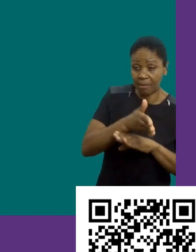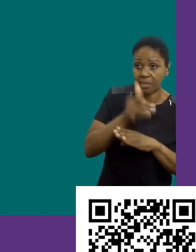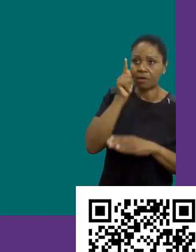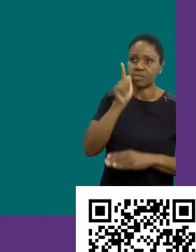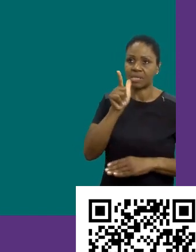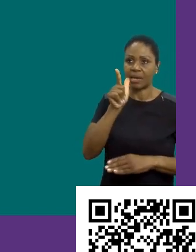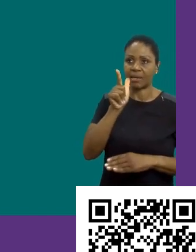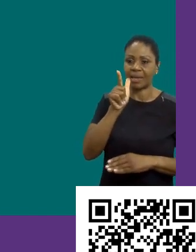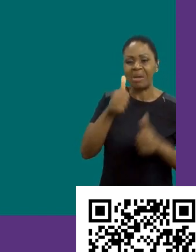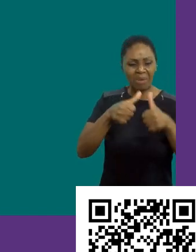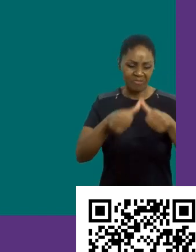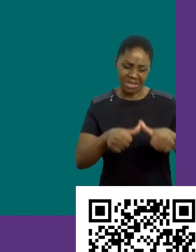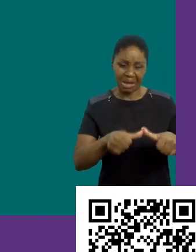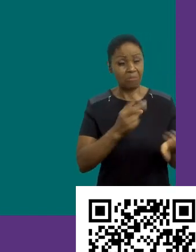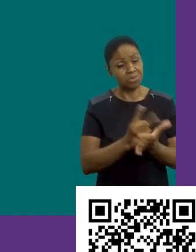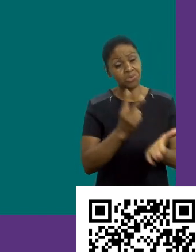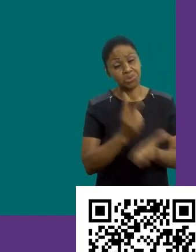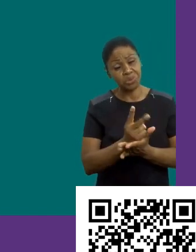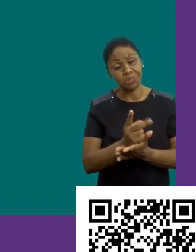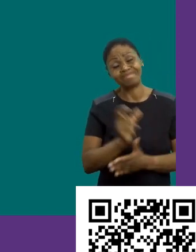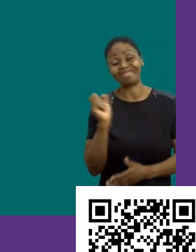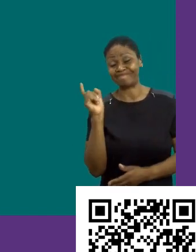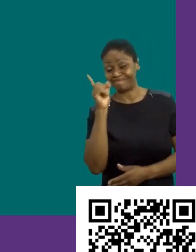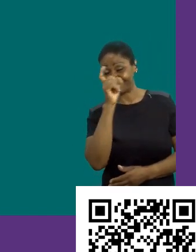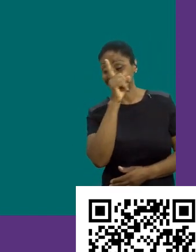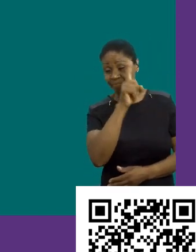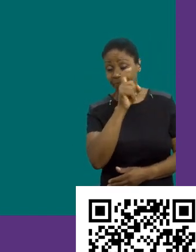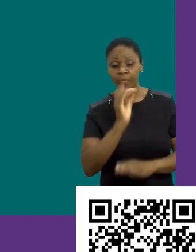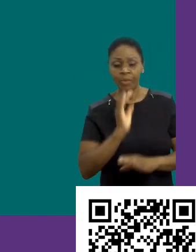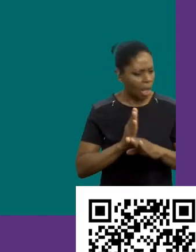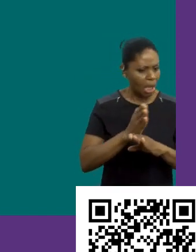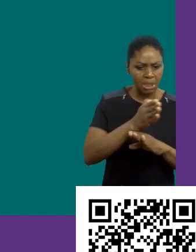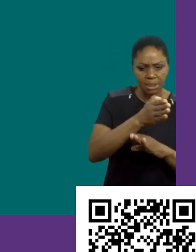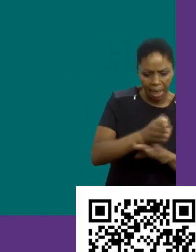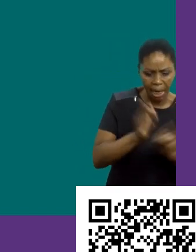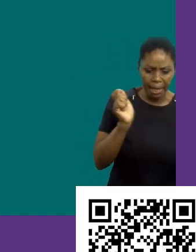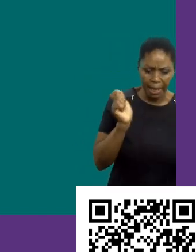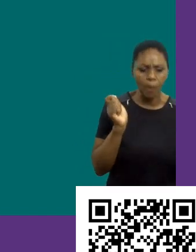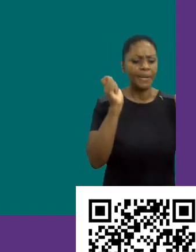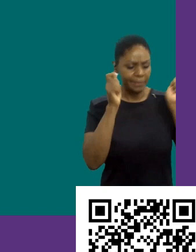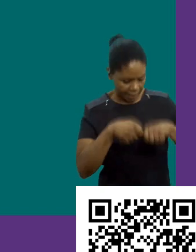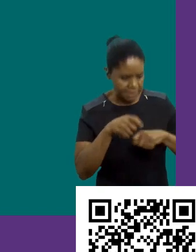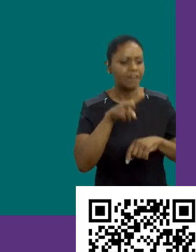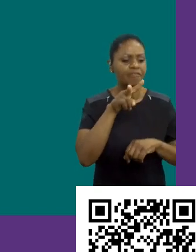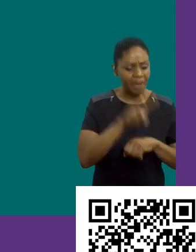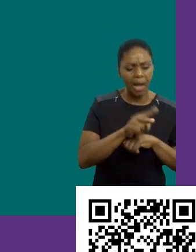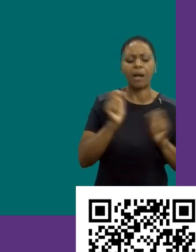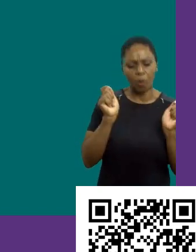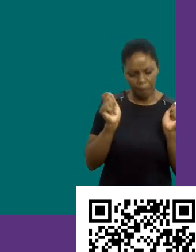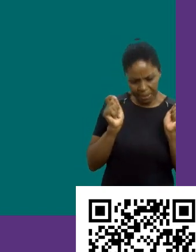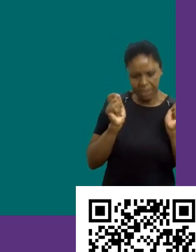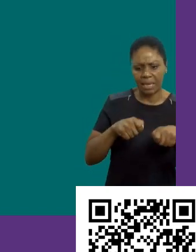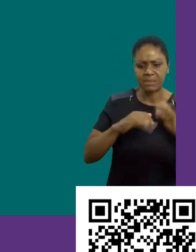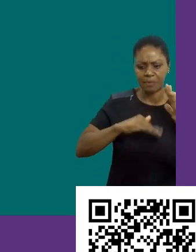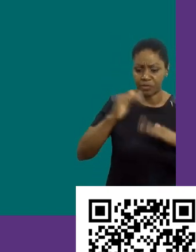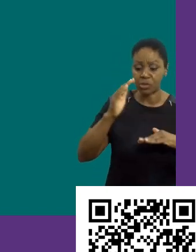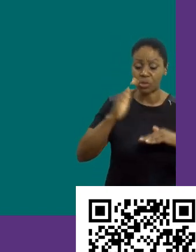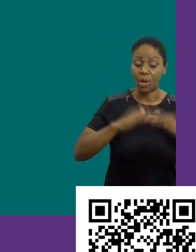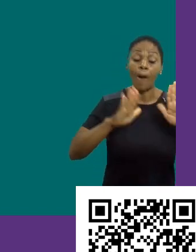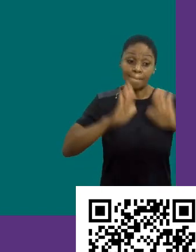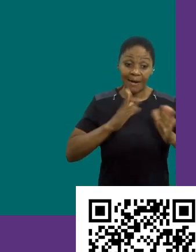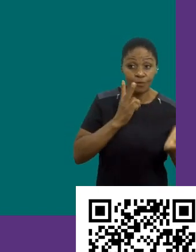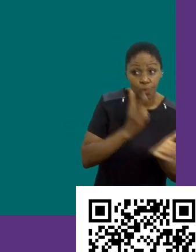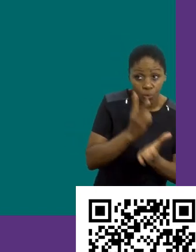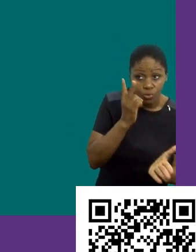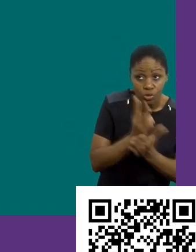Mas não faz você ficar. O que faz a pessoa entrar é ela ter a competência para a vaga, ela ser competente. mas o que faz ela